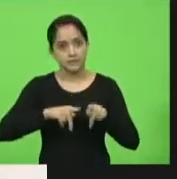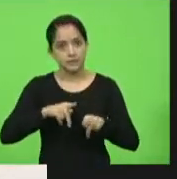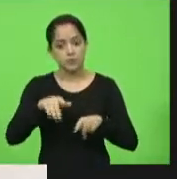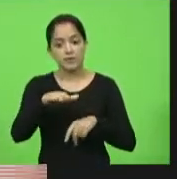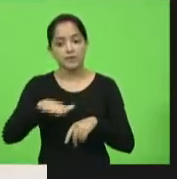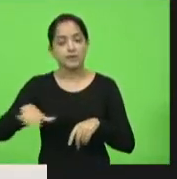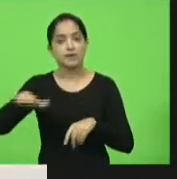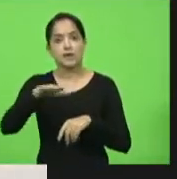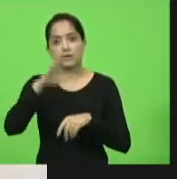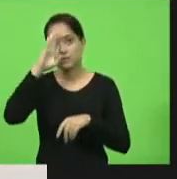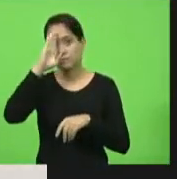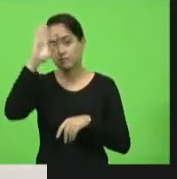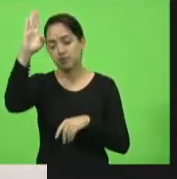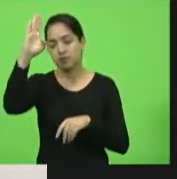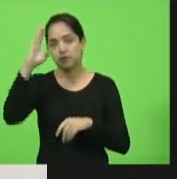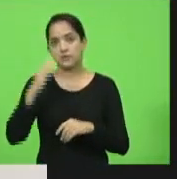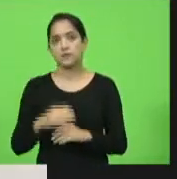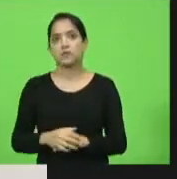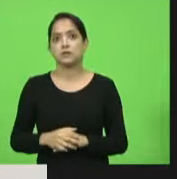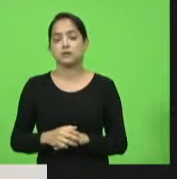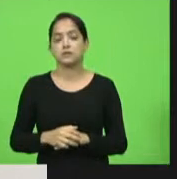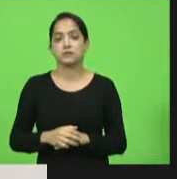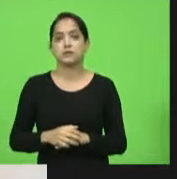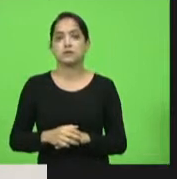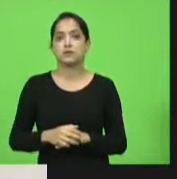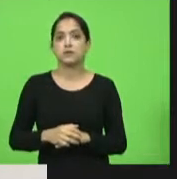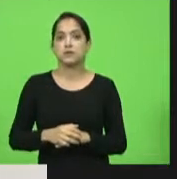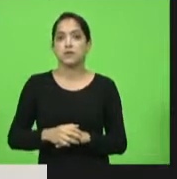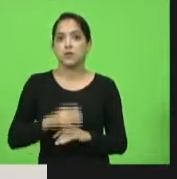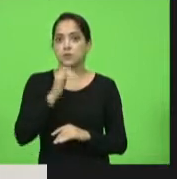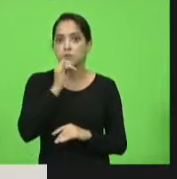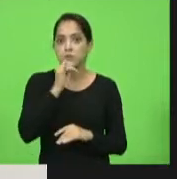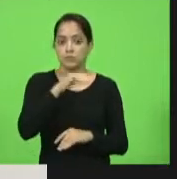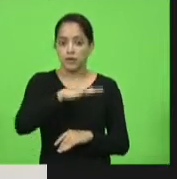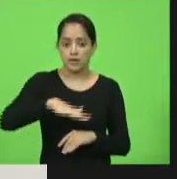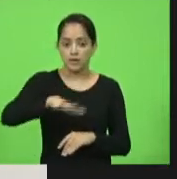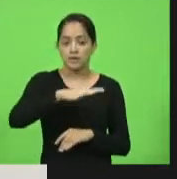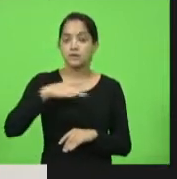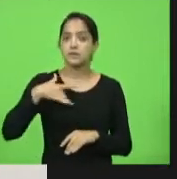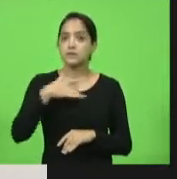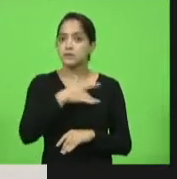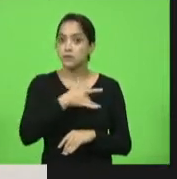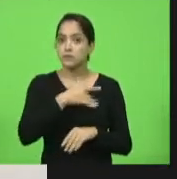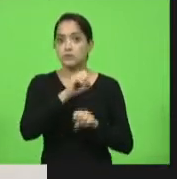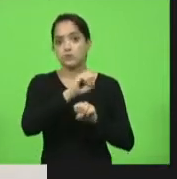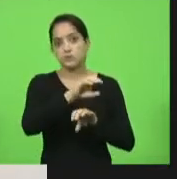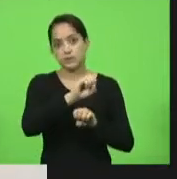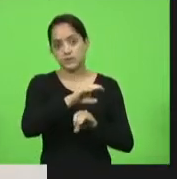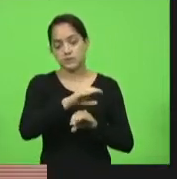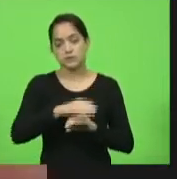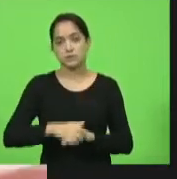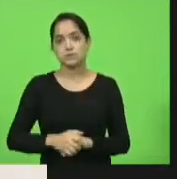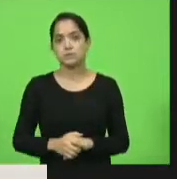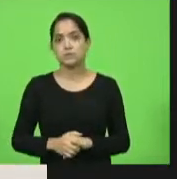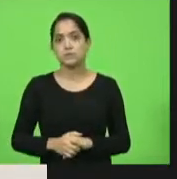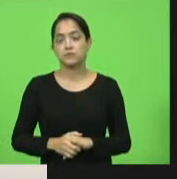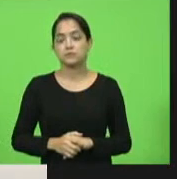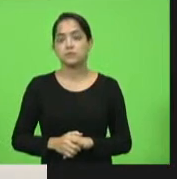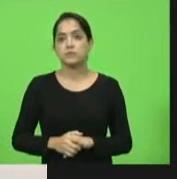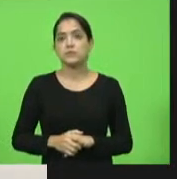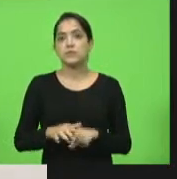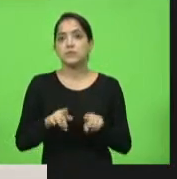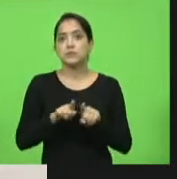prioritárias, como a saúde e a educação. E ela